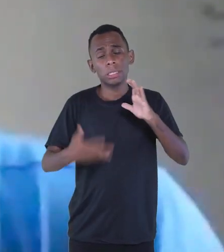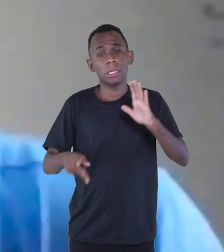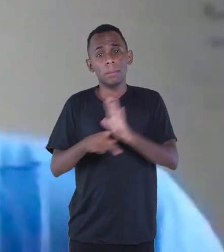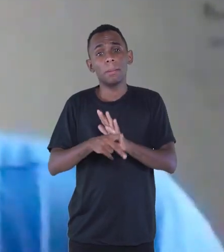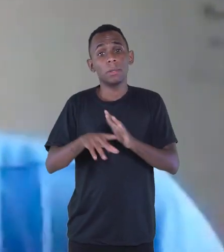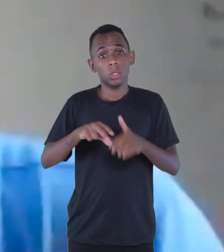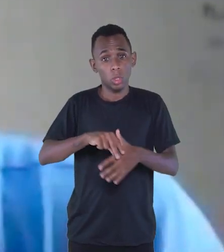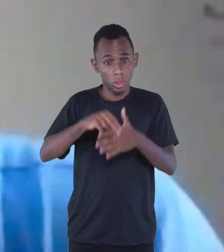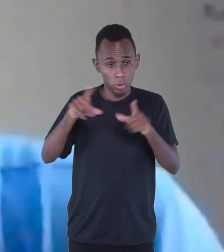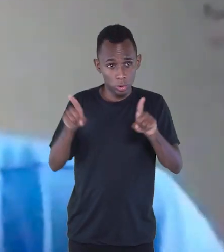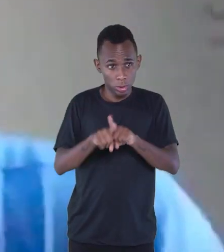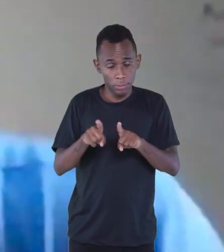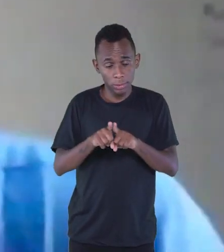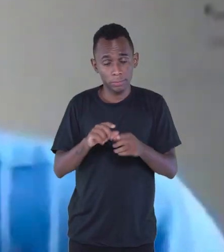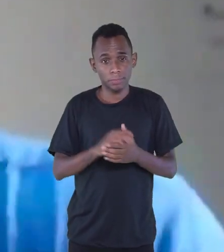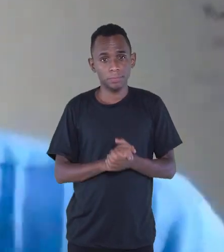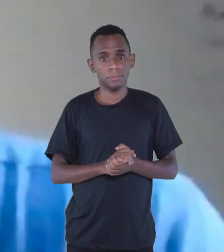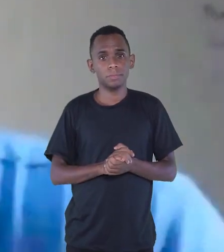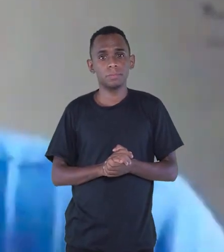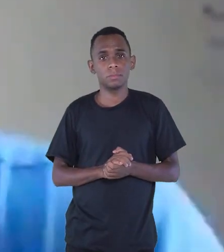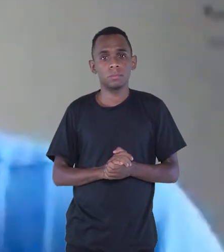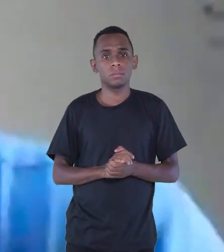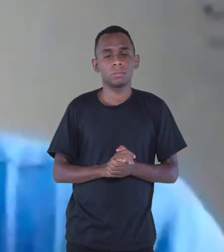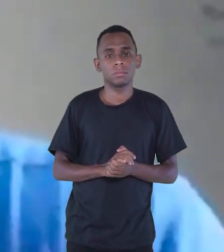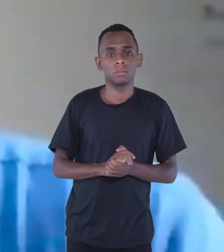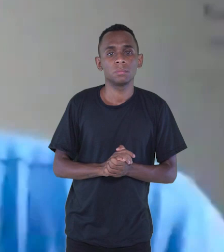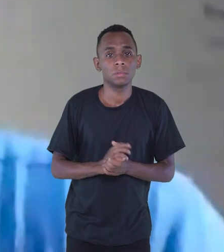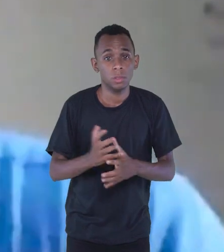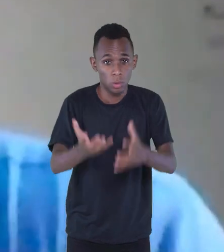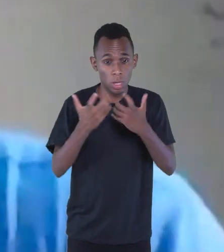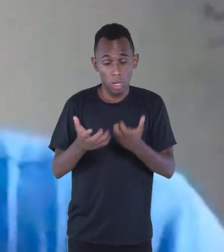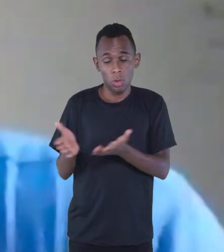é um poema... Eu estou querendo reunir esses poemas